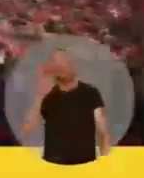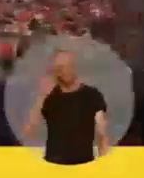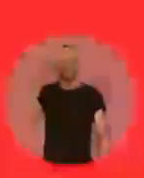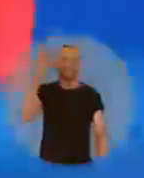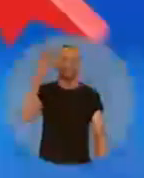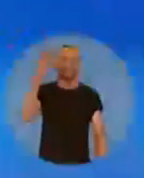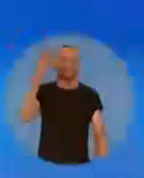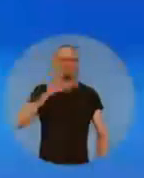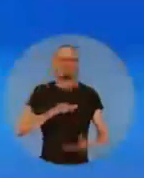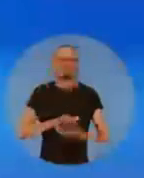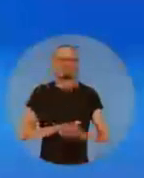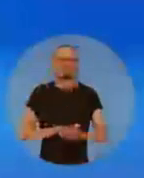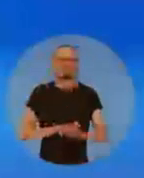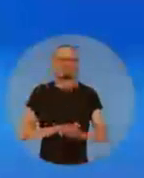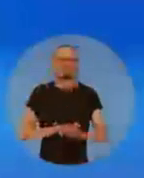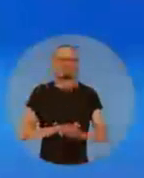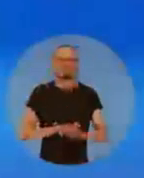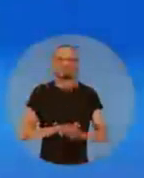jeito.